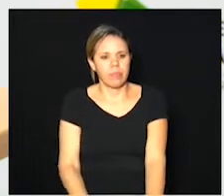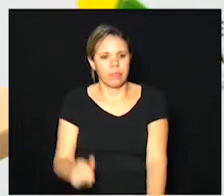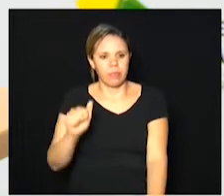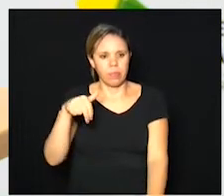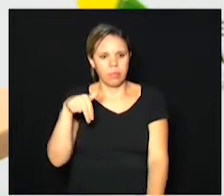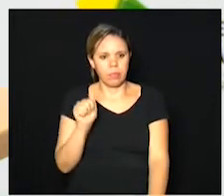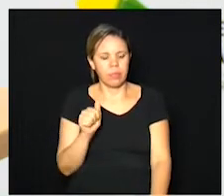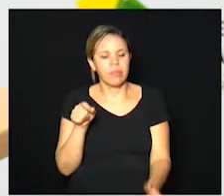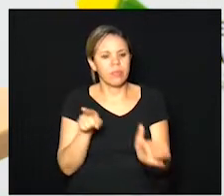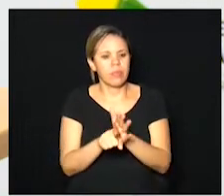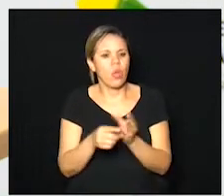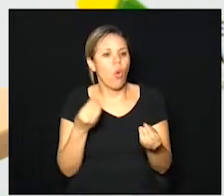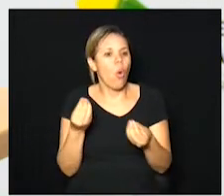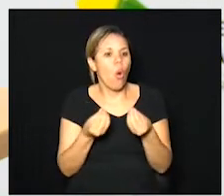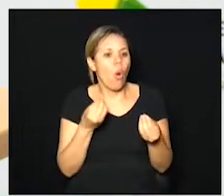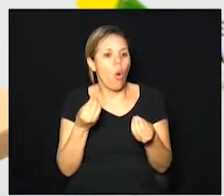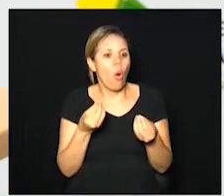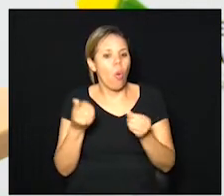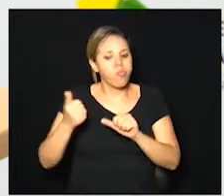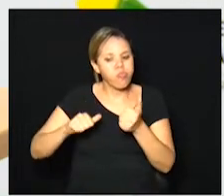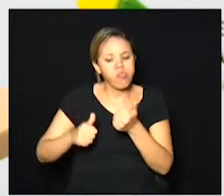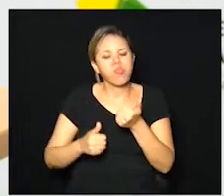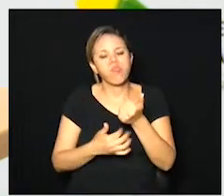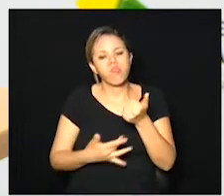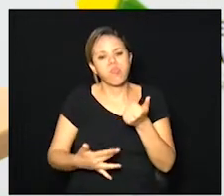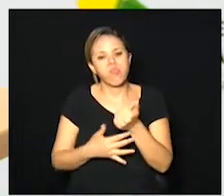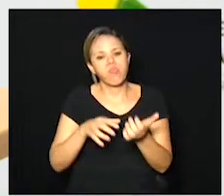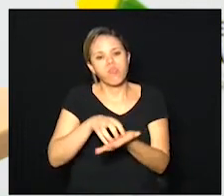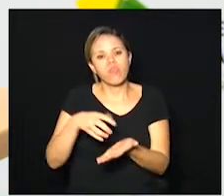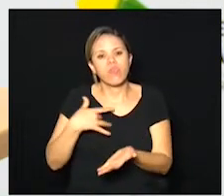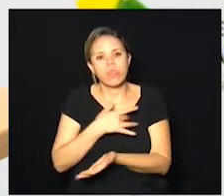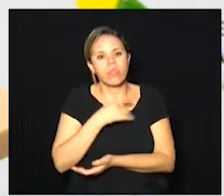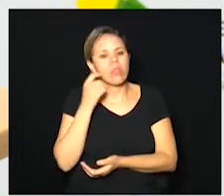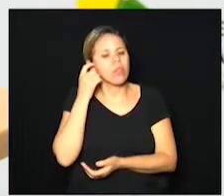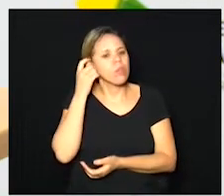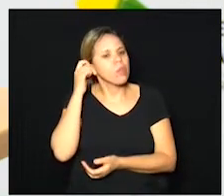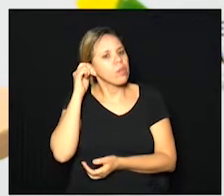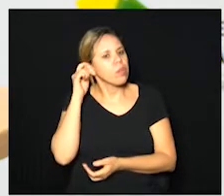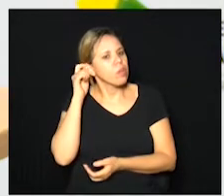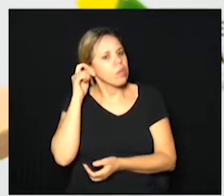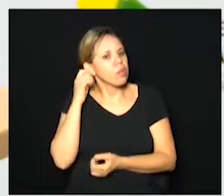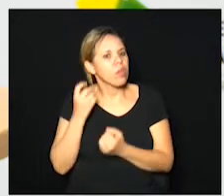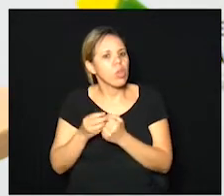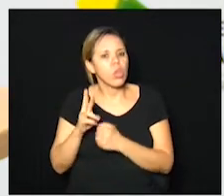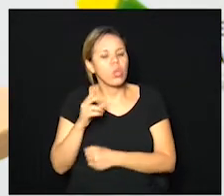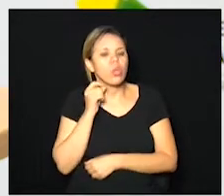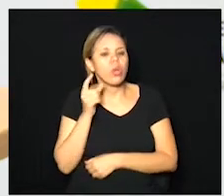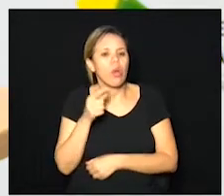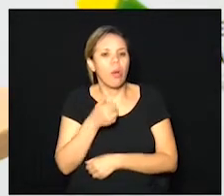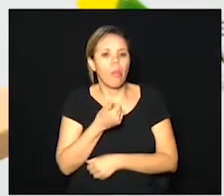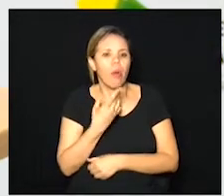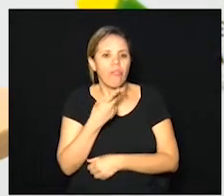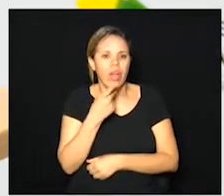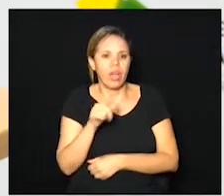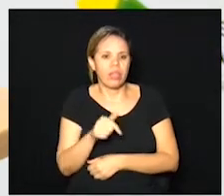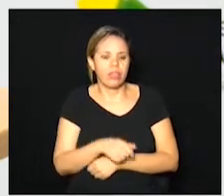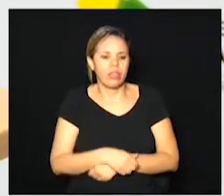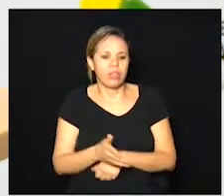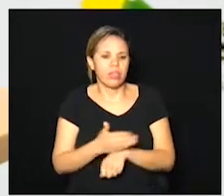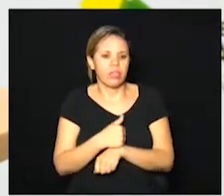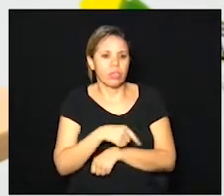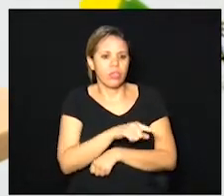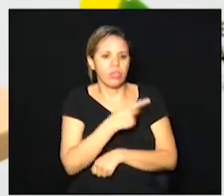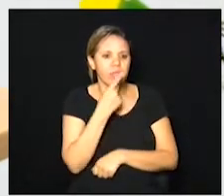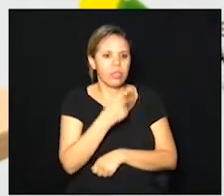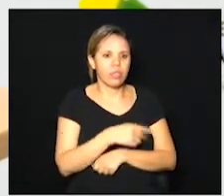Santa Rosa pergunta como ficam os exames de rotina nos centros de saúde doutor Carmo é bom vamos falar um pouquinho antes do senhor